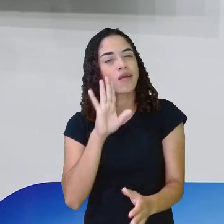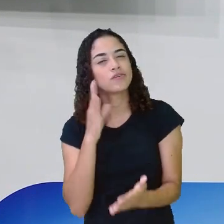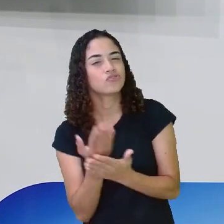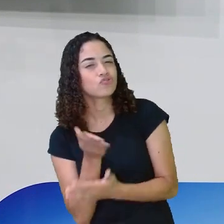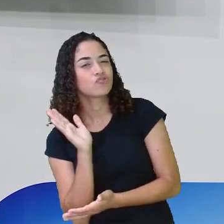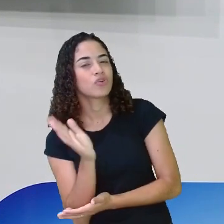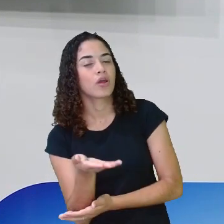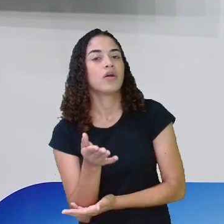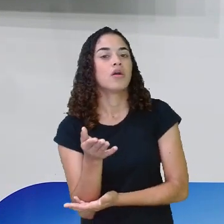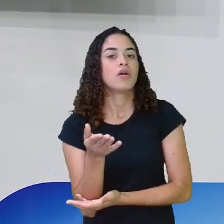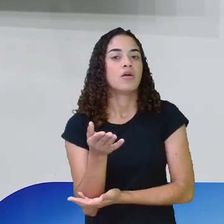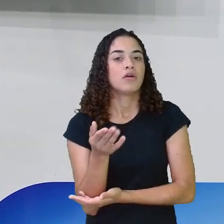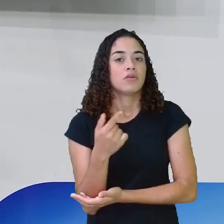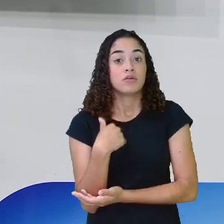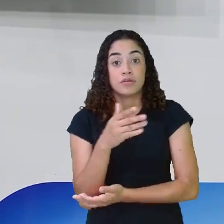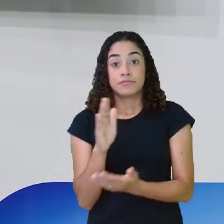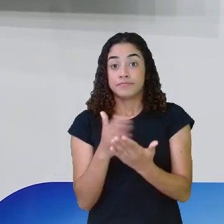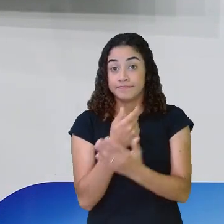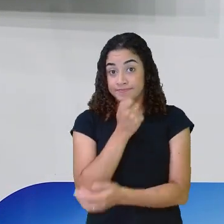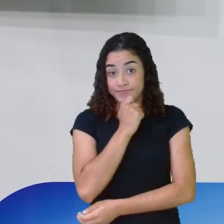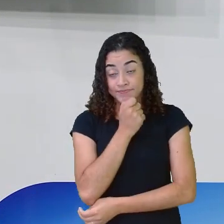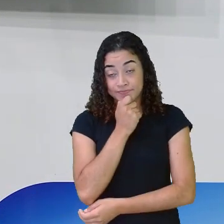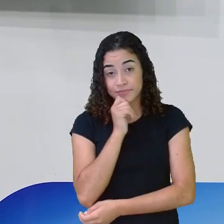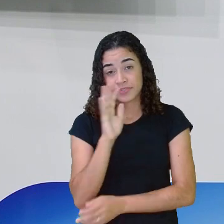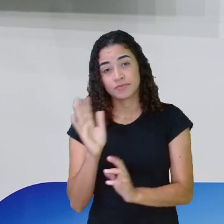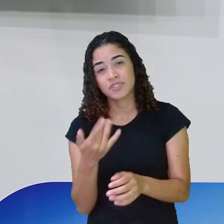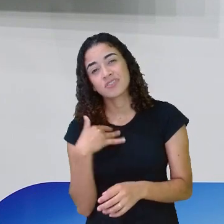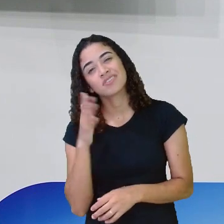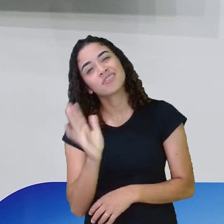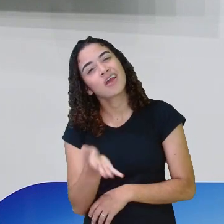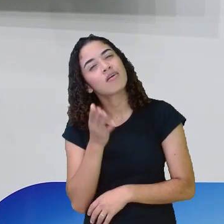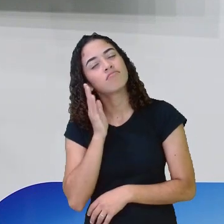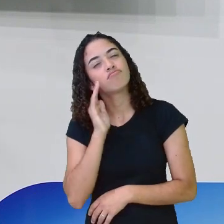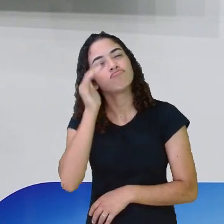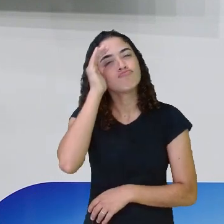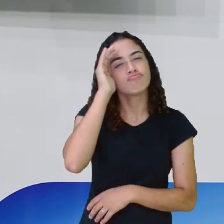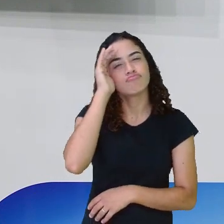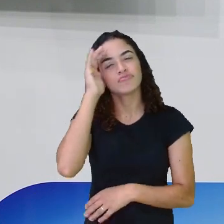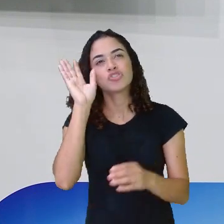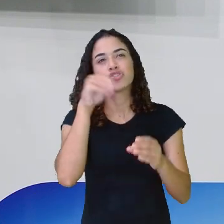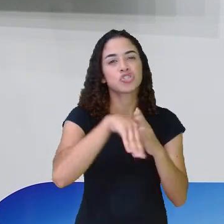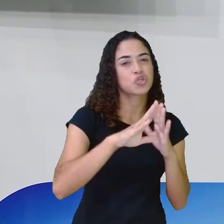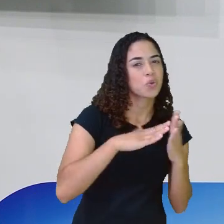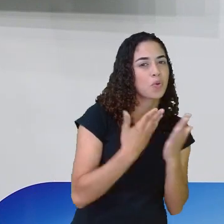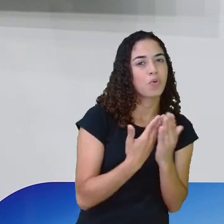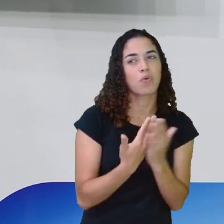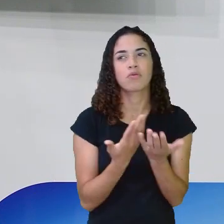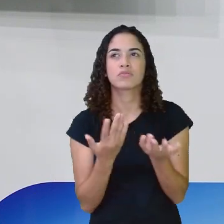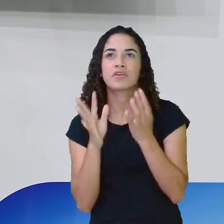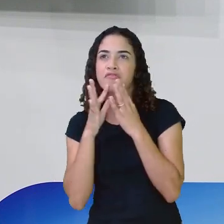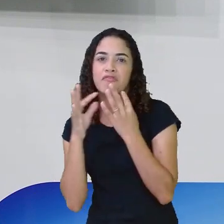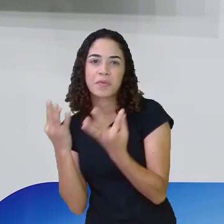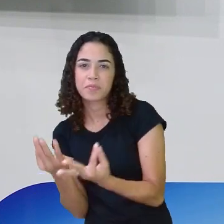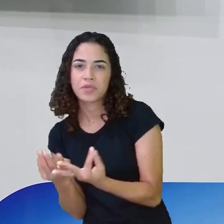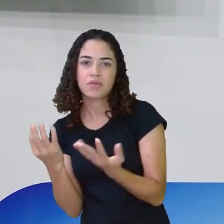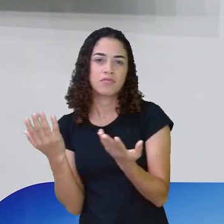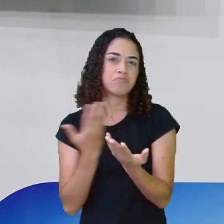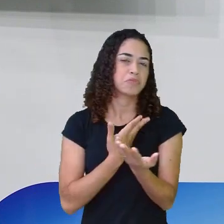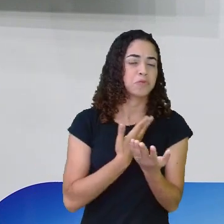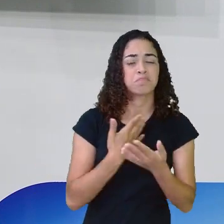que se não tiveram, não tinham lido ainda assim, mas já tinham ouvido, ou na escola, ou por um familiar, quem sabe.